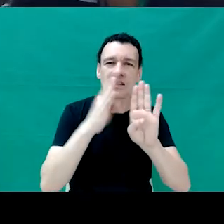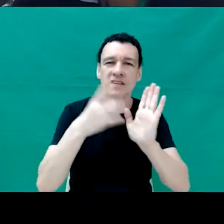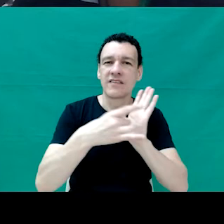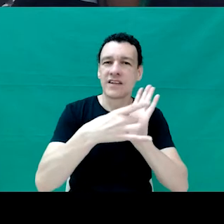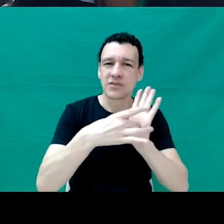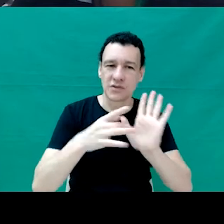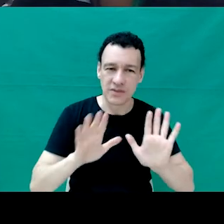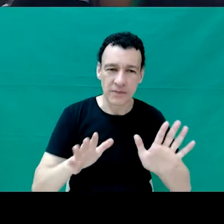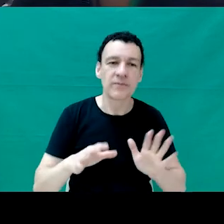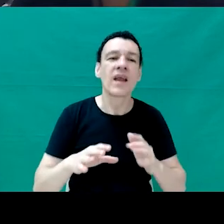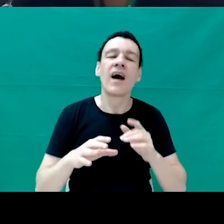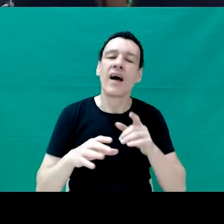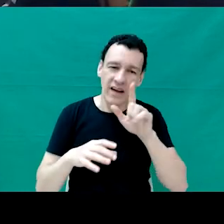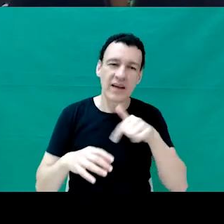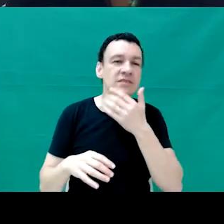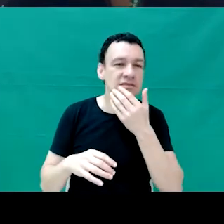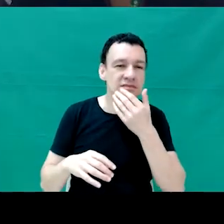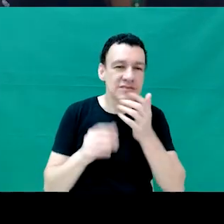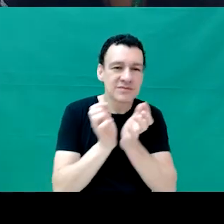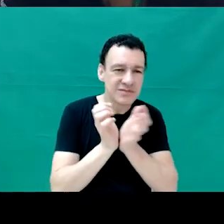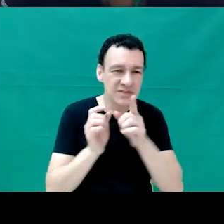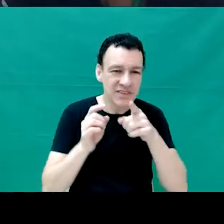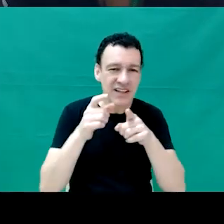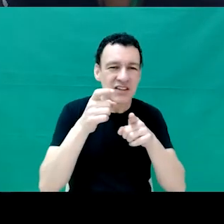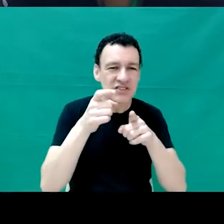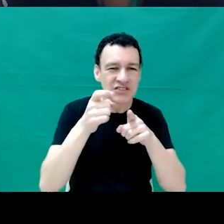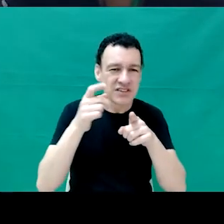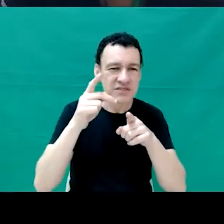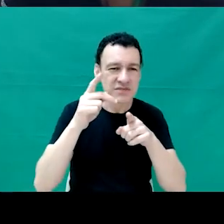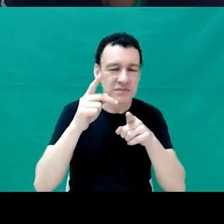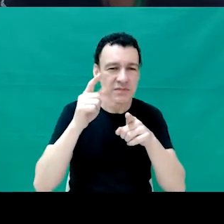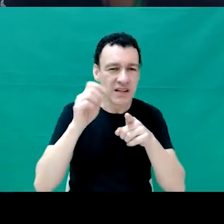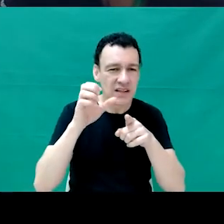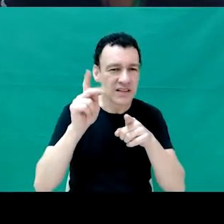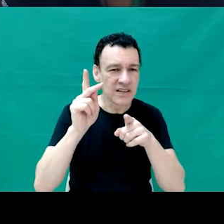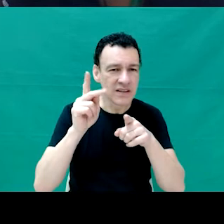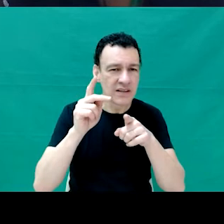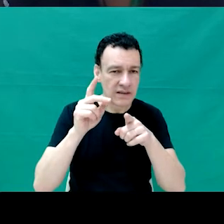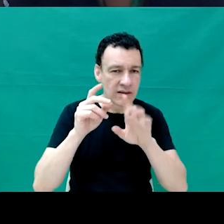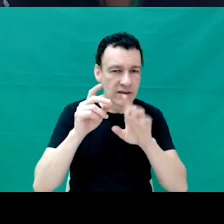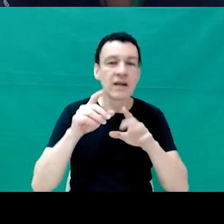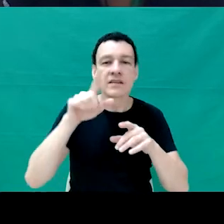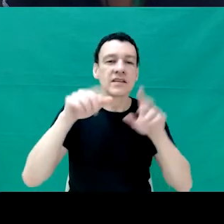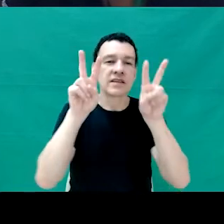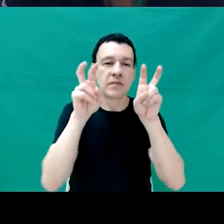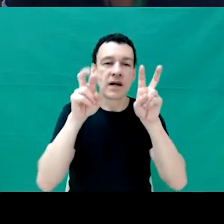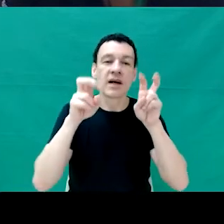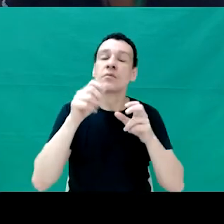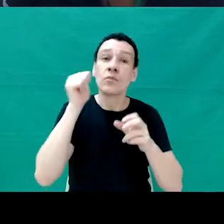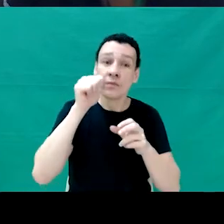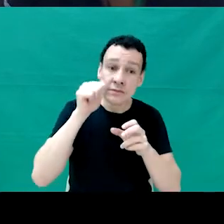XTEC traz, de que esse tema das mulheres na TI, ele é muito